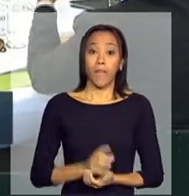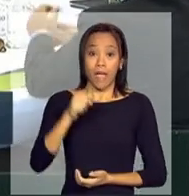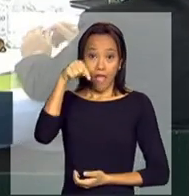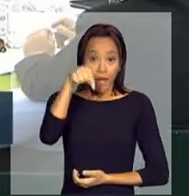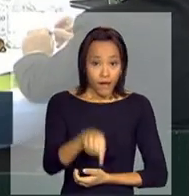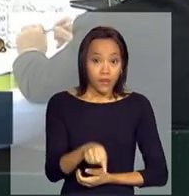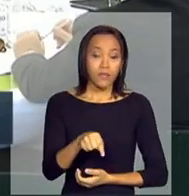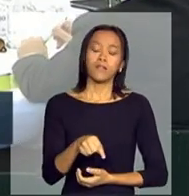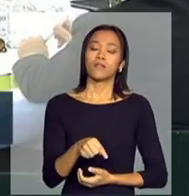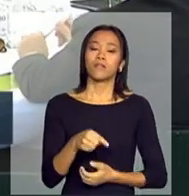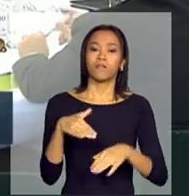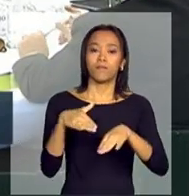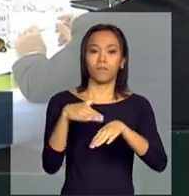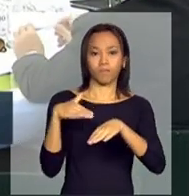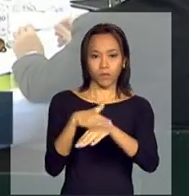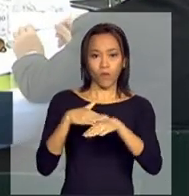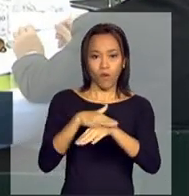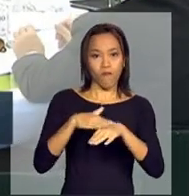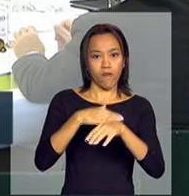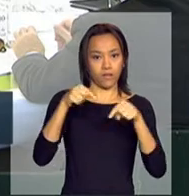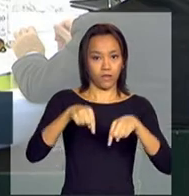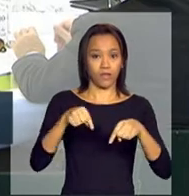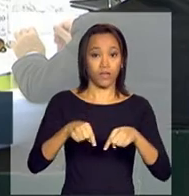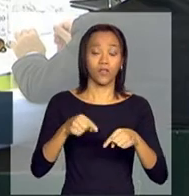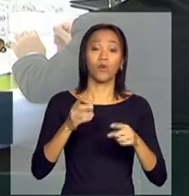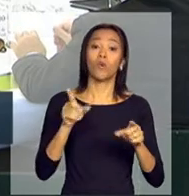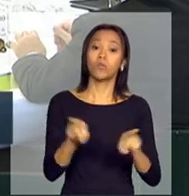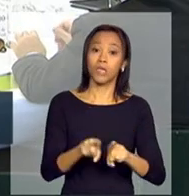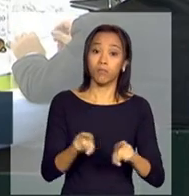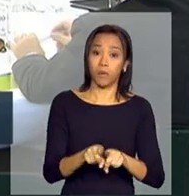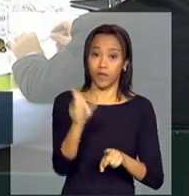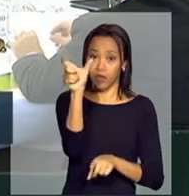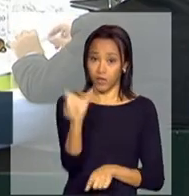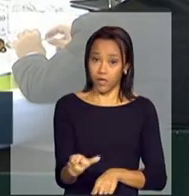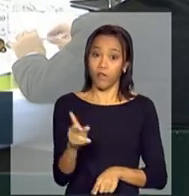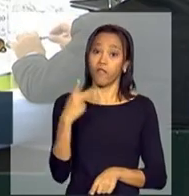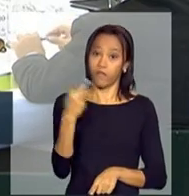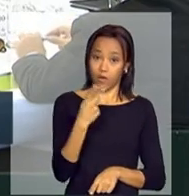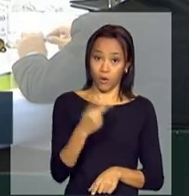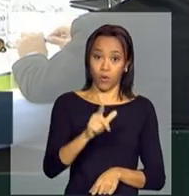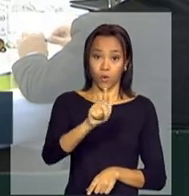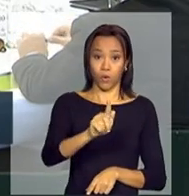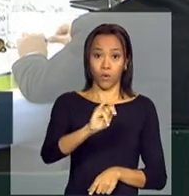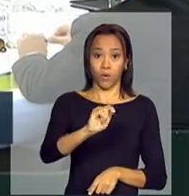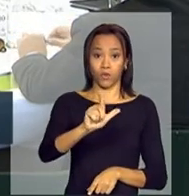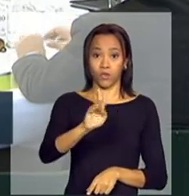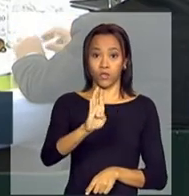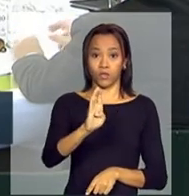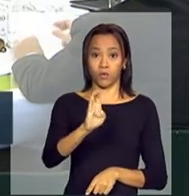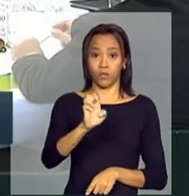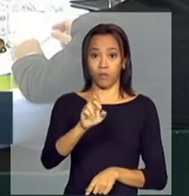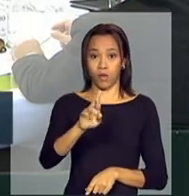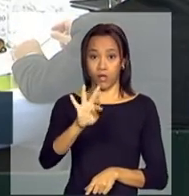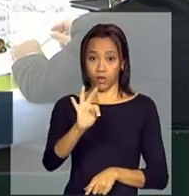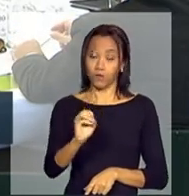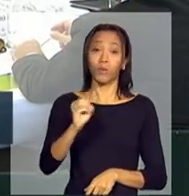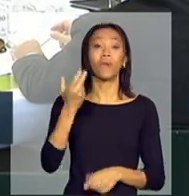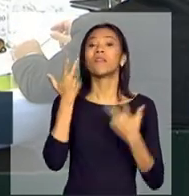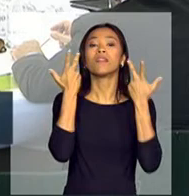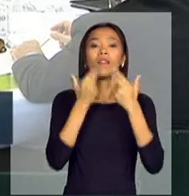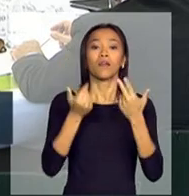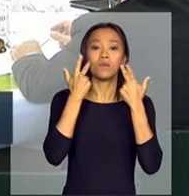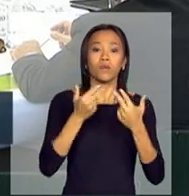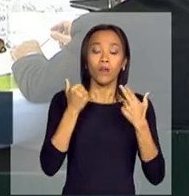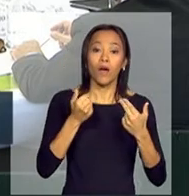Essa construção, como também disse o Gilberto, de um Brasil sem miséria, ela não é um ato natural do crescimento e